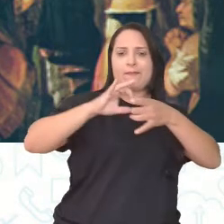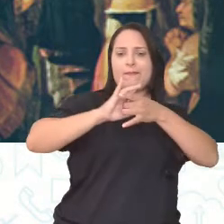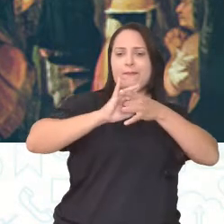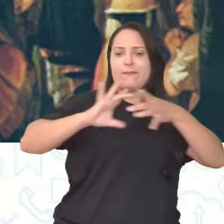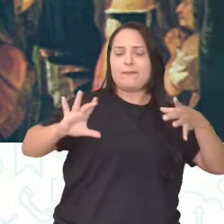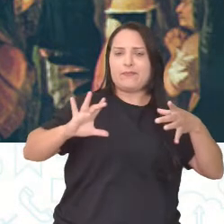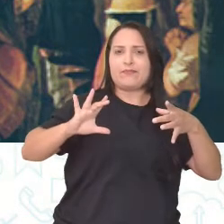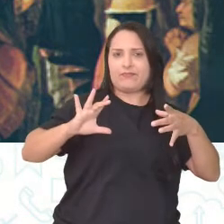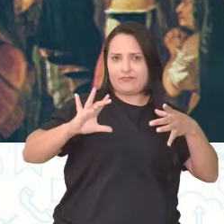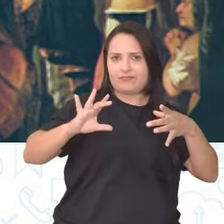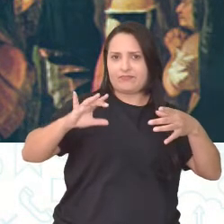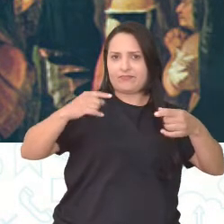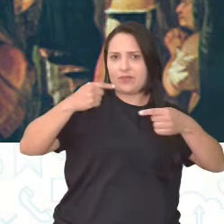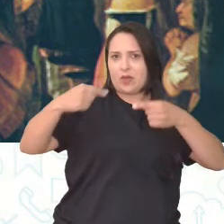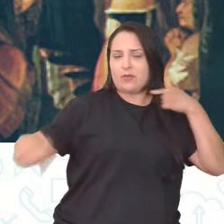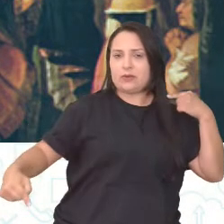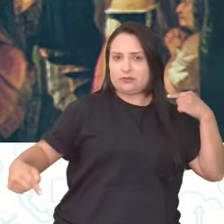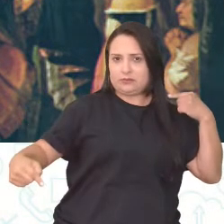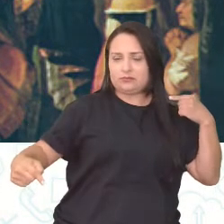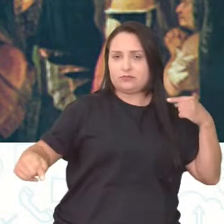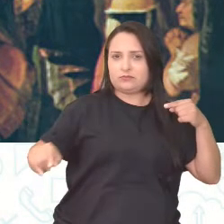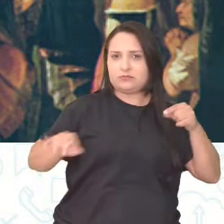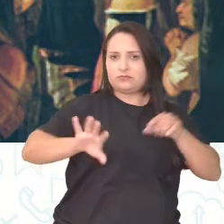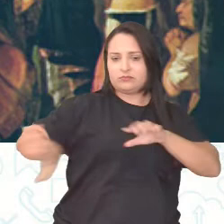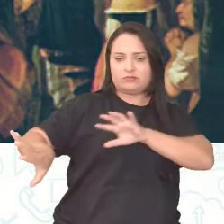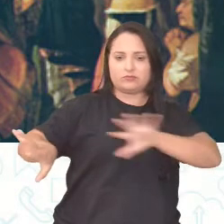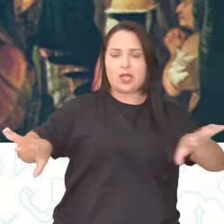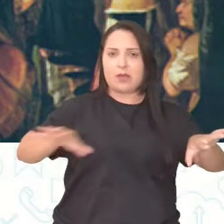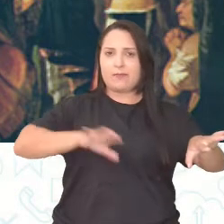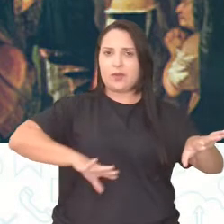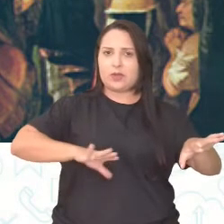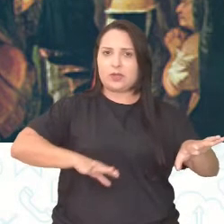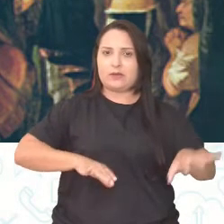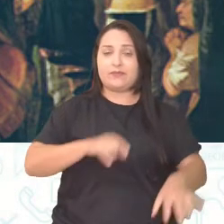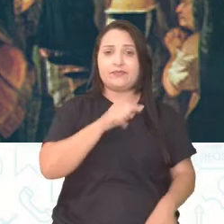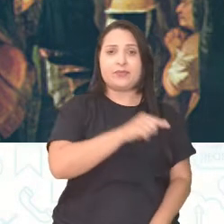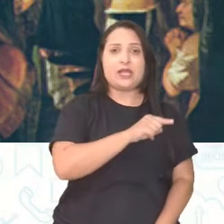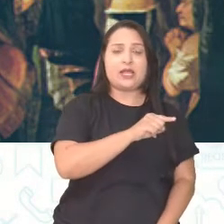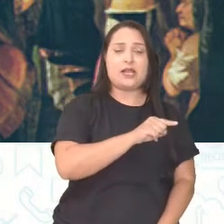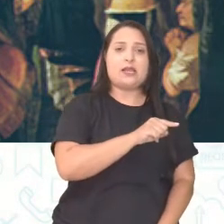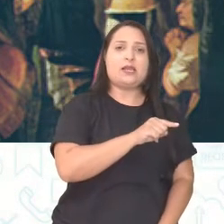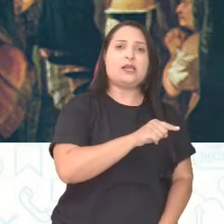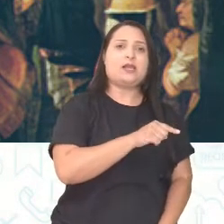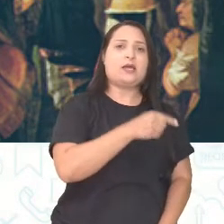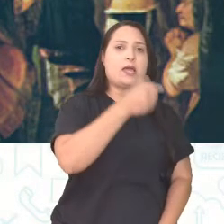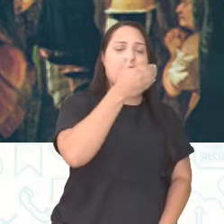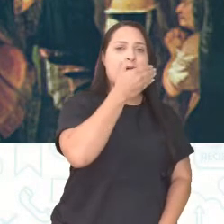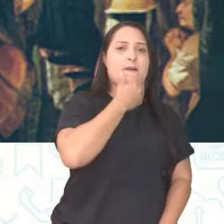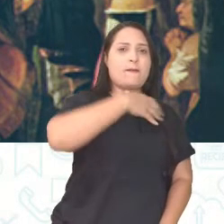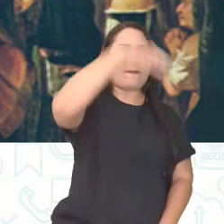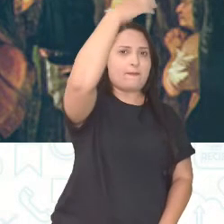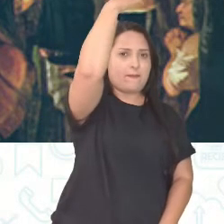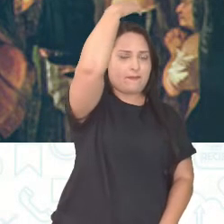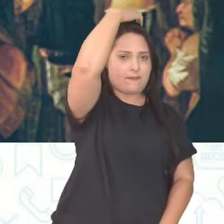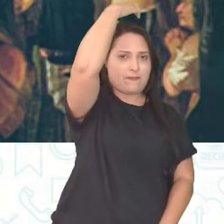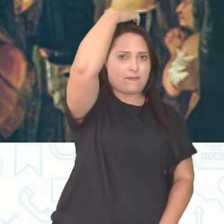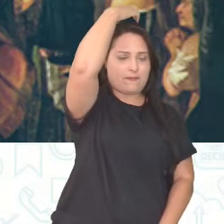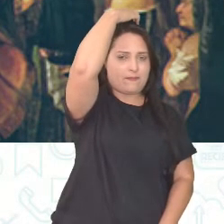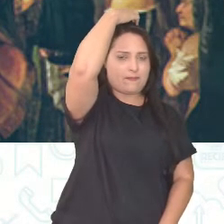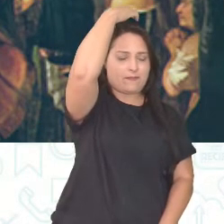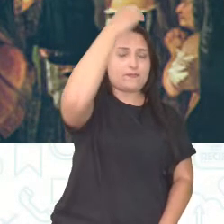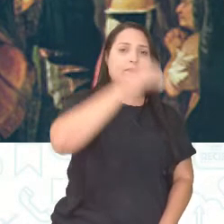Portugal, isso. Então, olha aí. O príncipe foi nomeado imperador, com o título agora de Dom Pedro I.